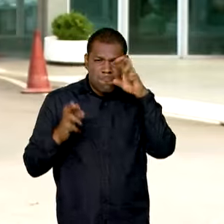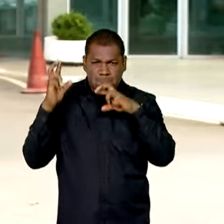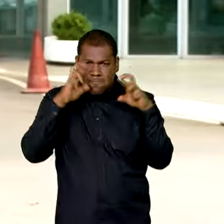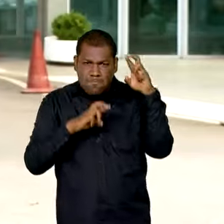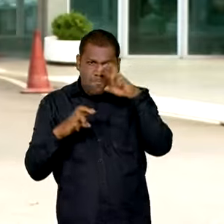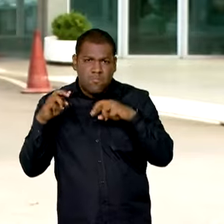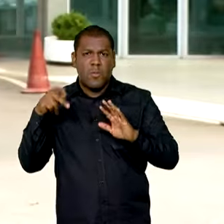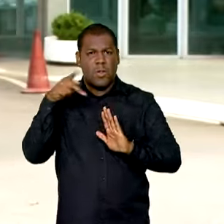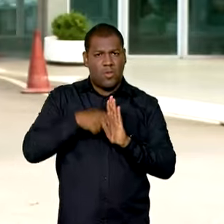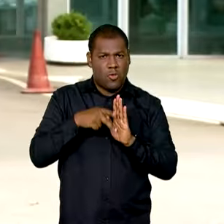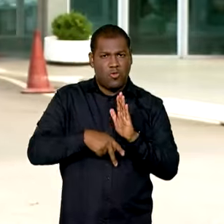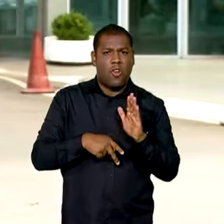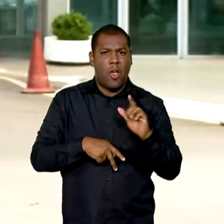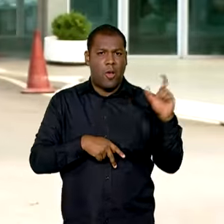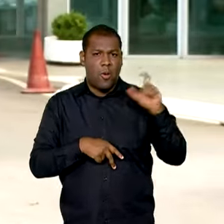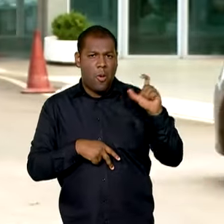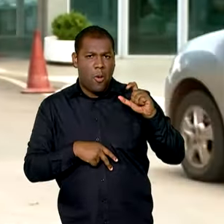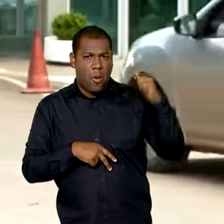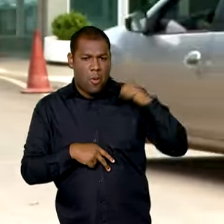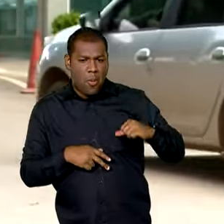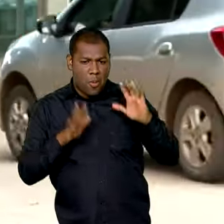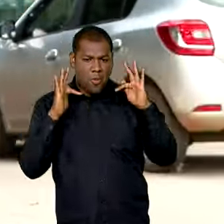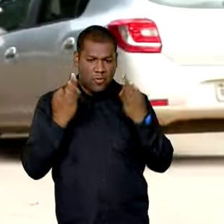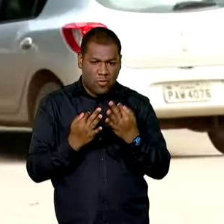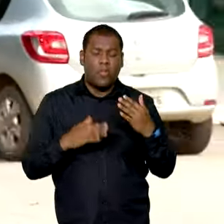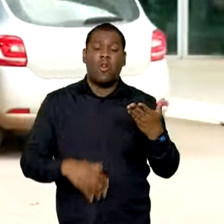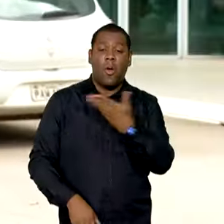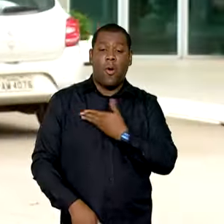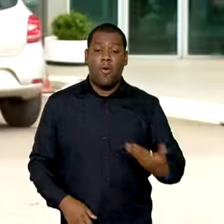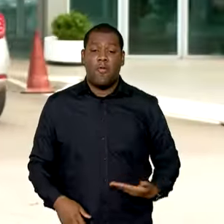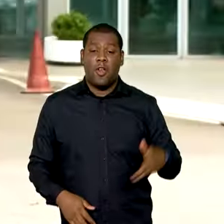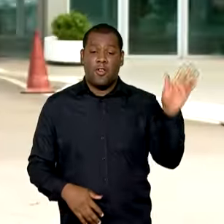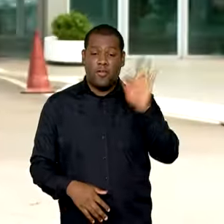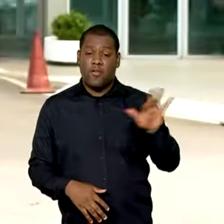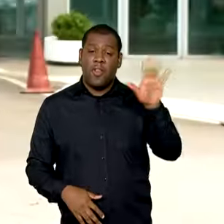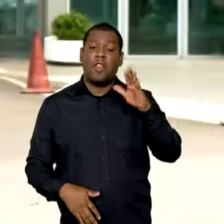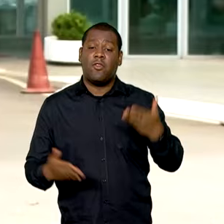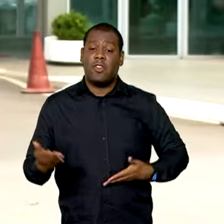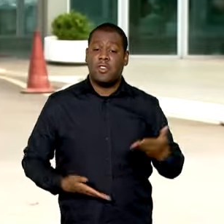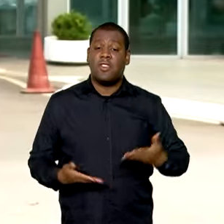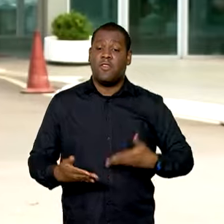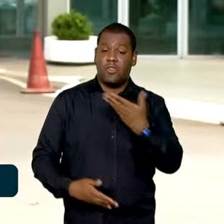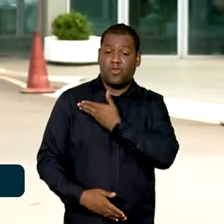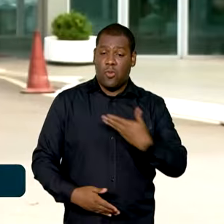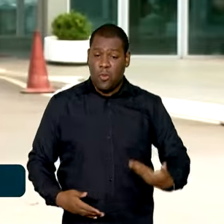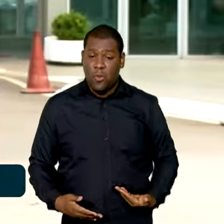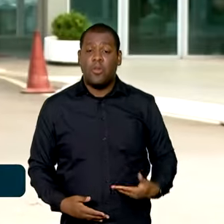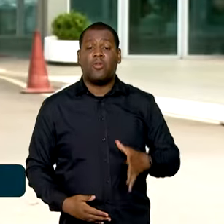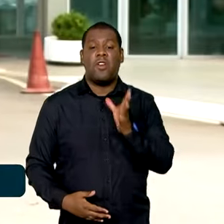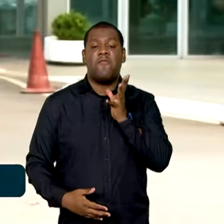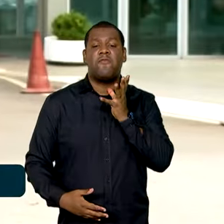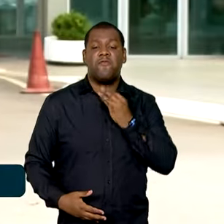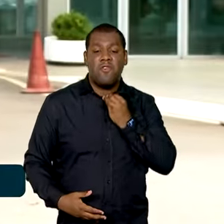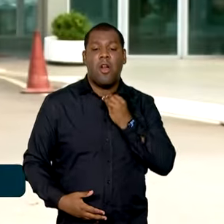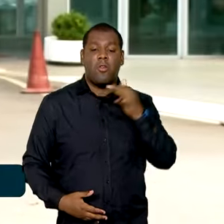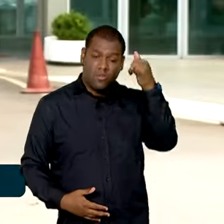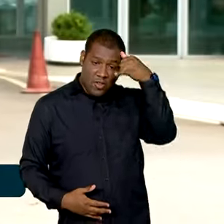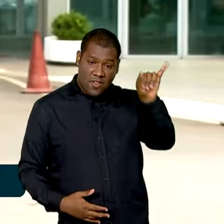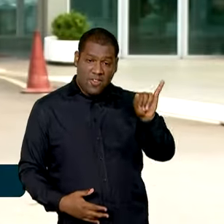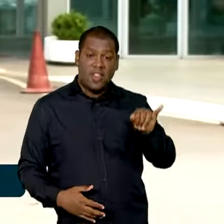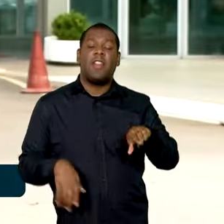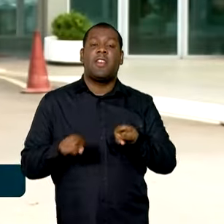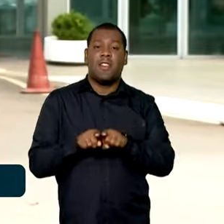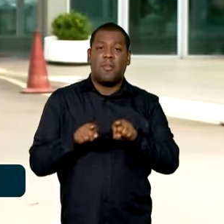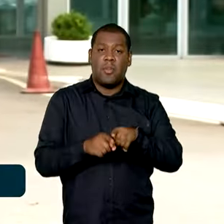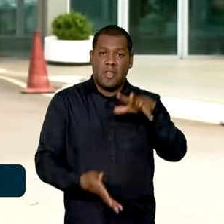federal vai cruzar dados de todos os serviços públicos para evitar fraudes e melhorar a qualidade do Cadastro Único, que